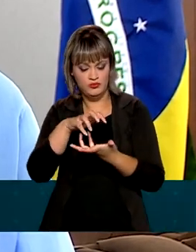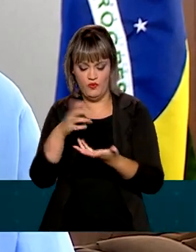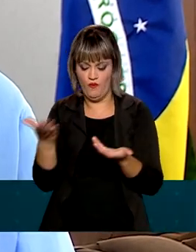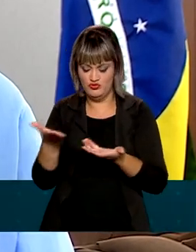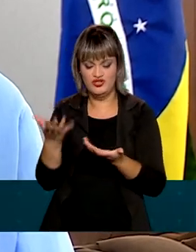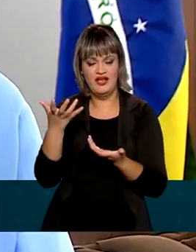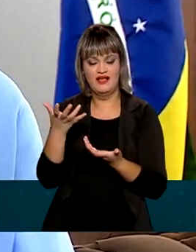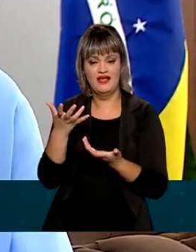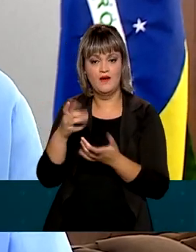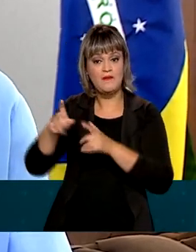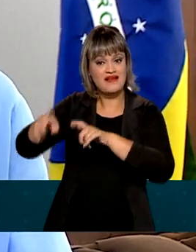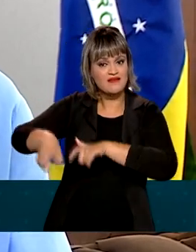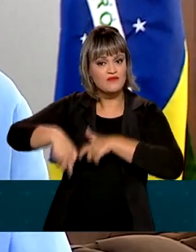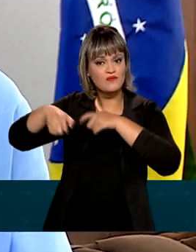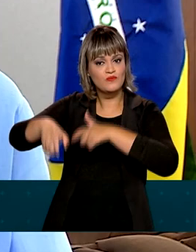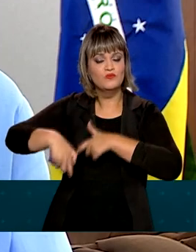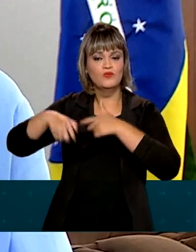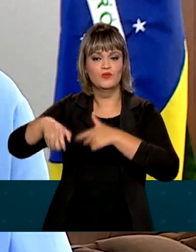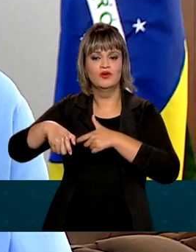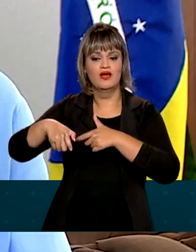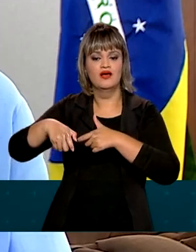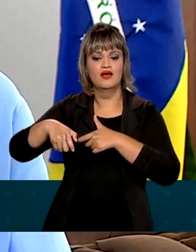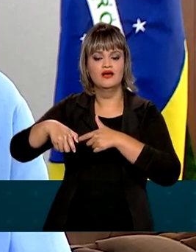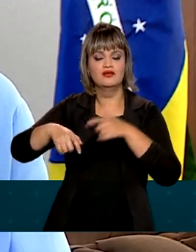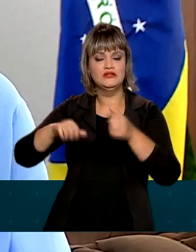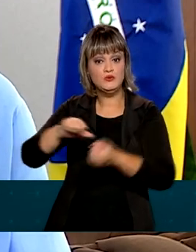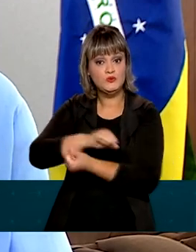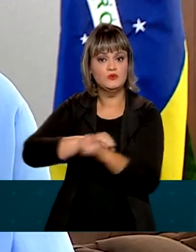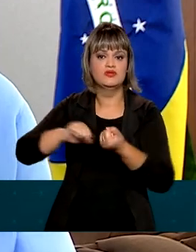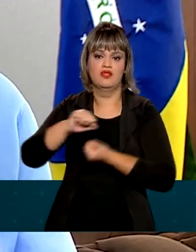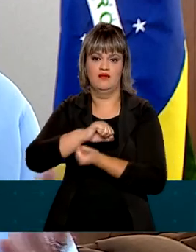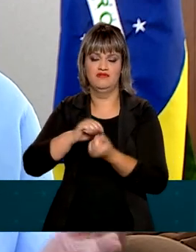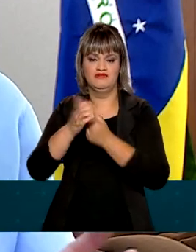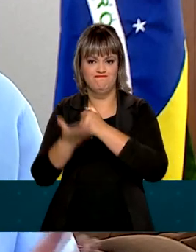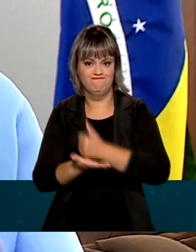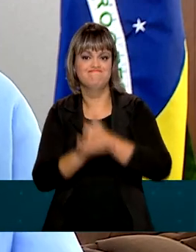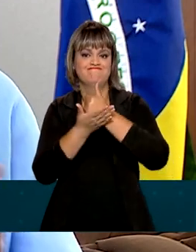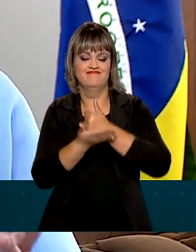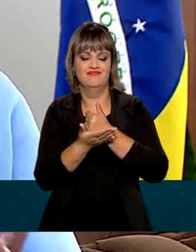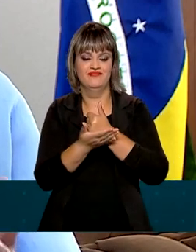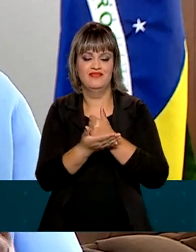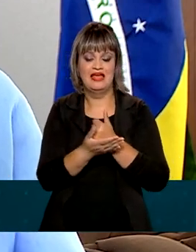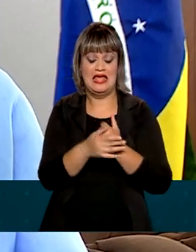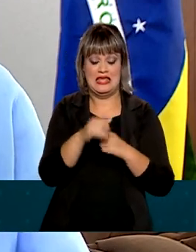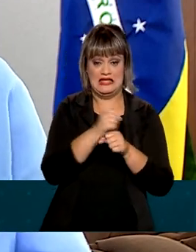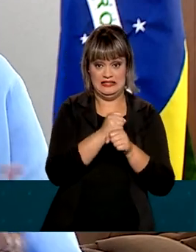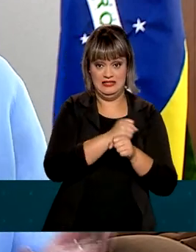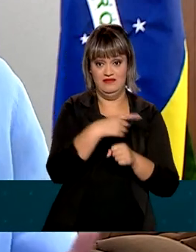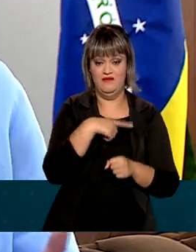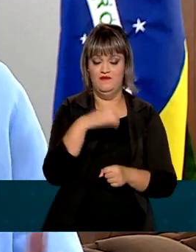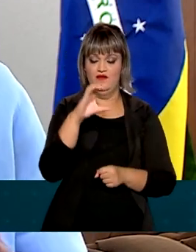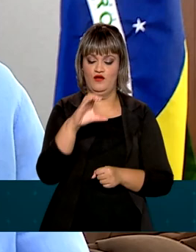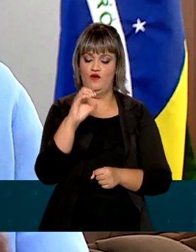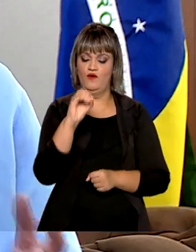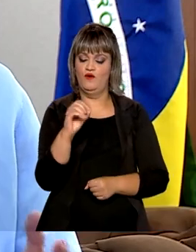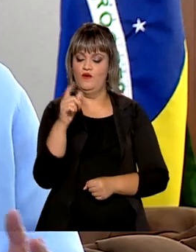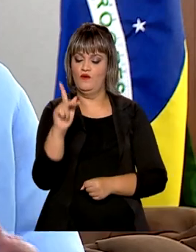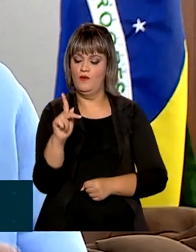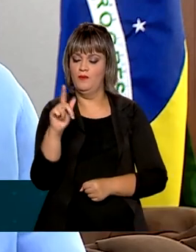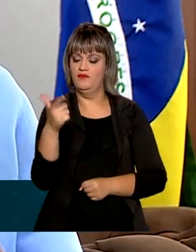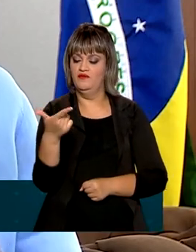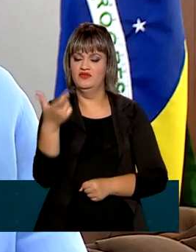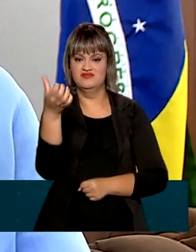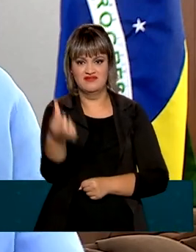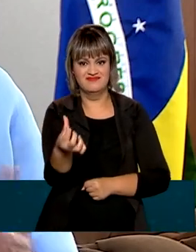agricultura, ela quer uma produção cada vez mais sustentável. Esse ano nós tivemos a COP26 e o tema lá foi